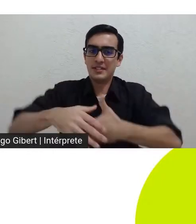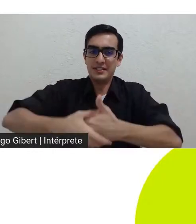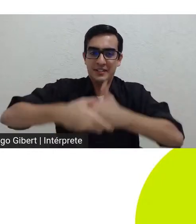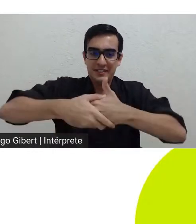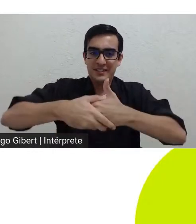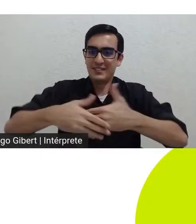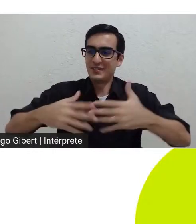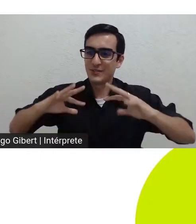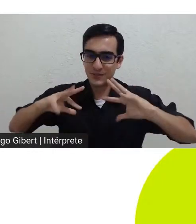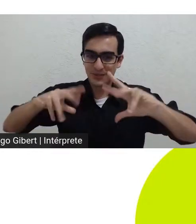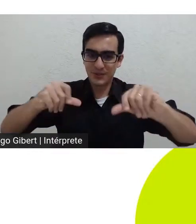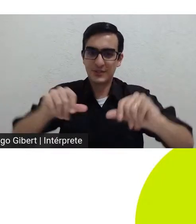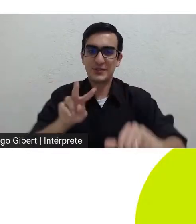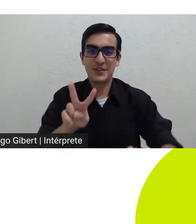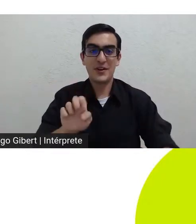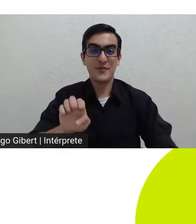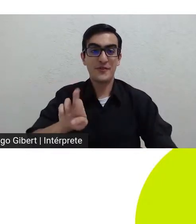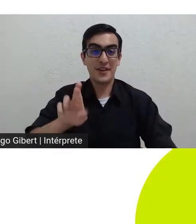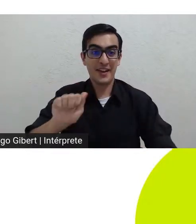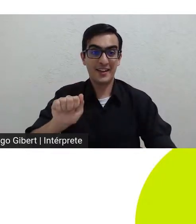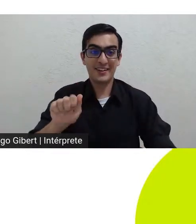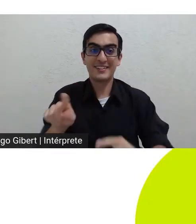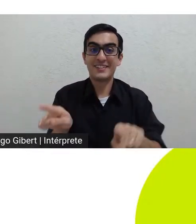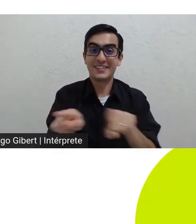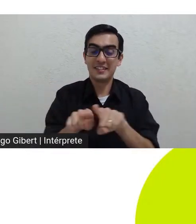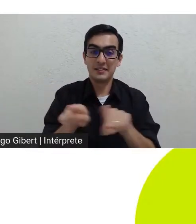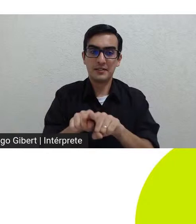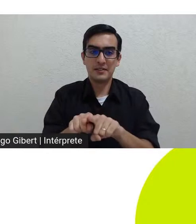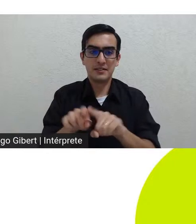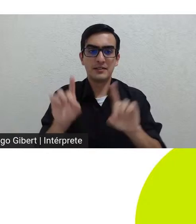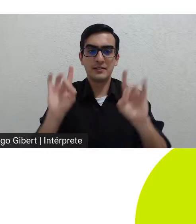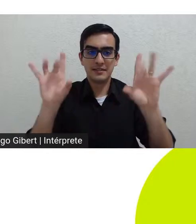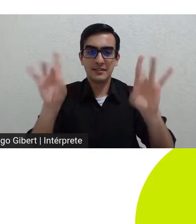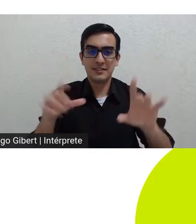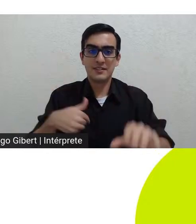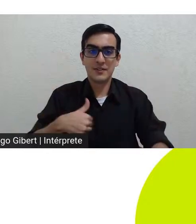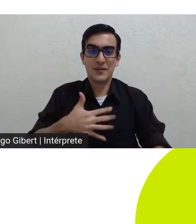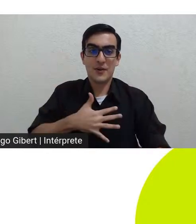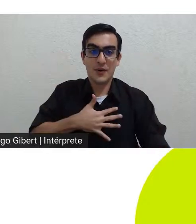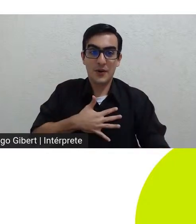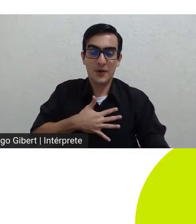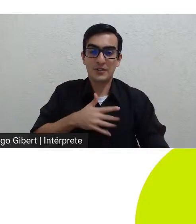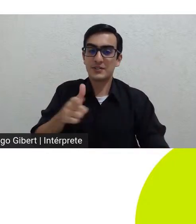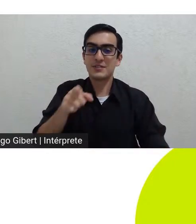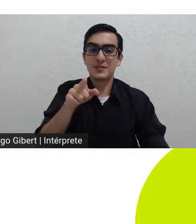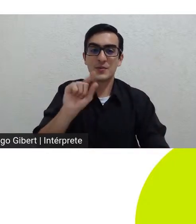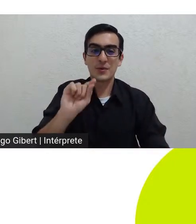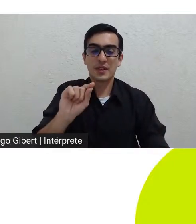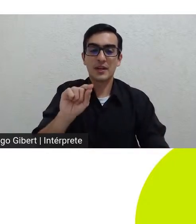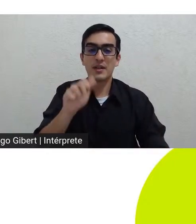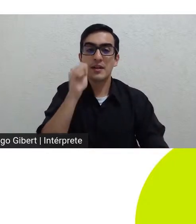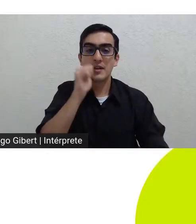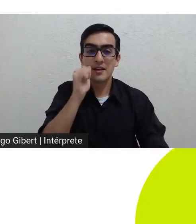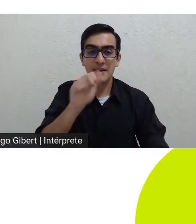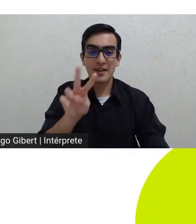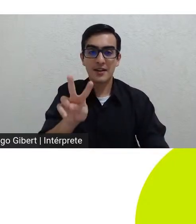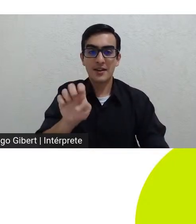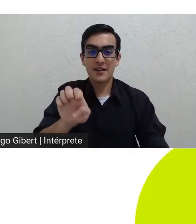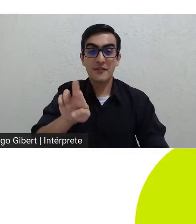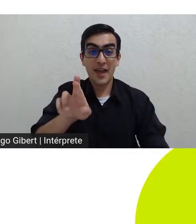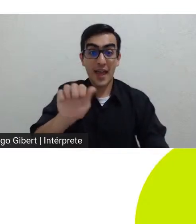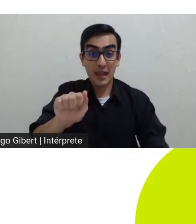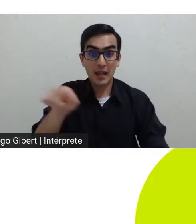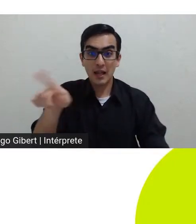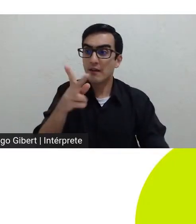devo dizer que estou encantado com a interpretação que a Vera fez do filme e portanto a